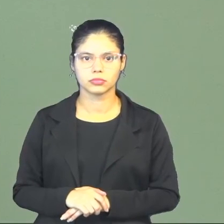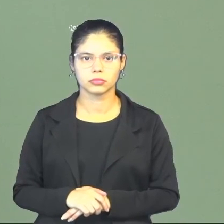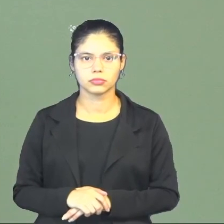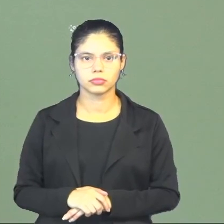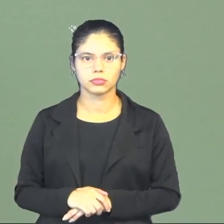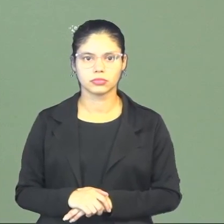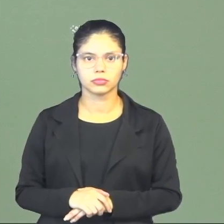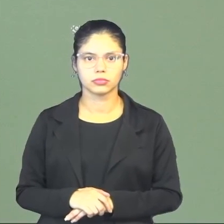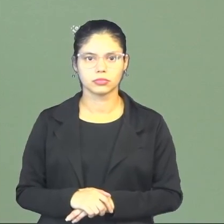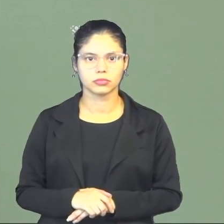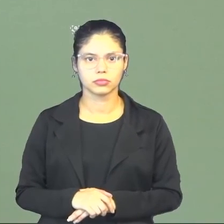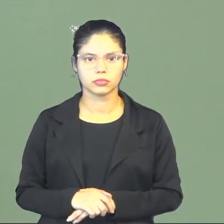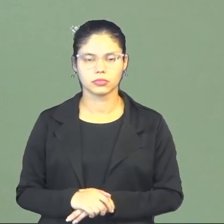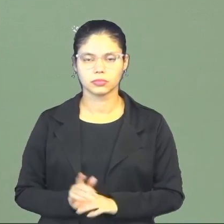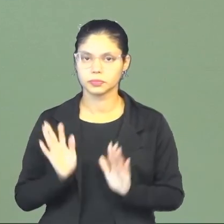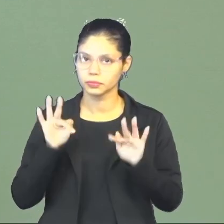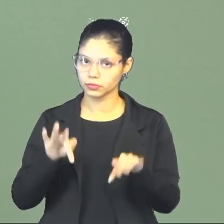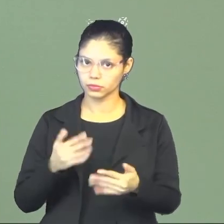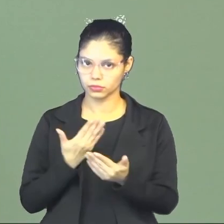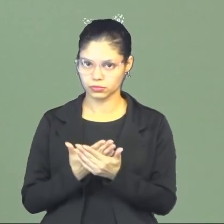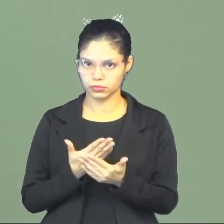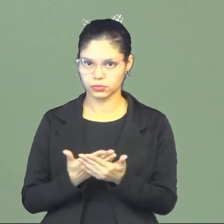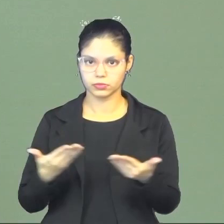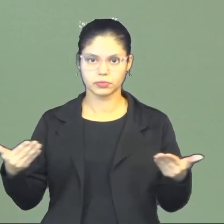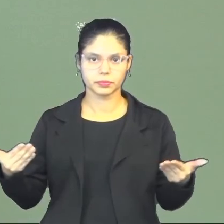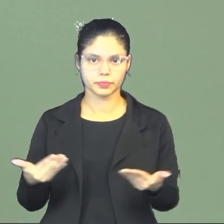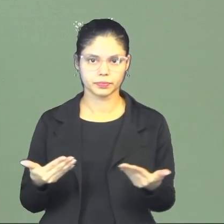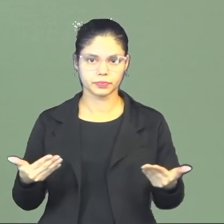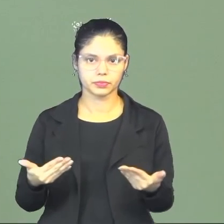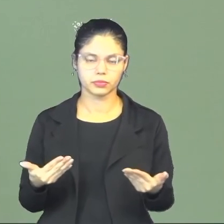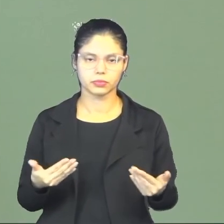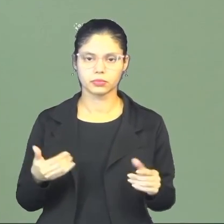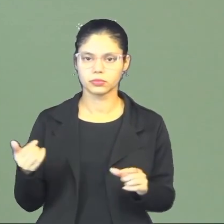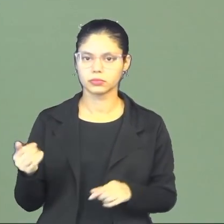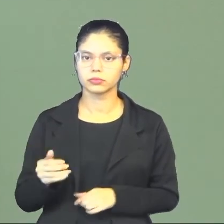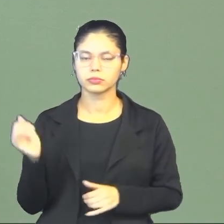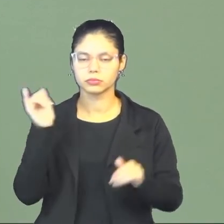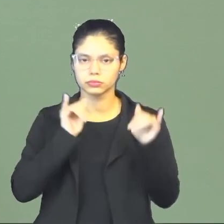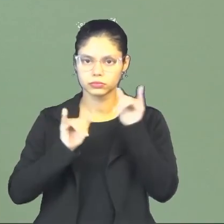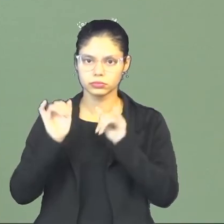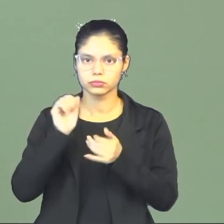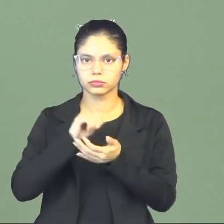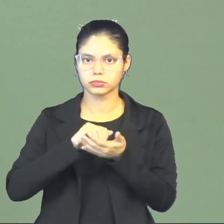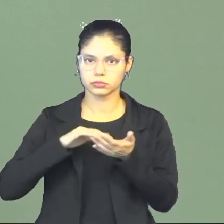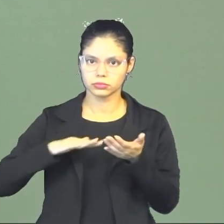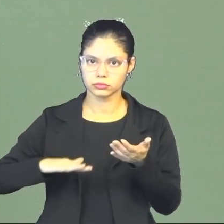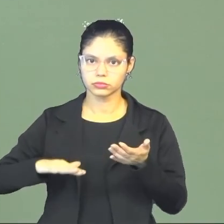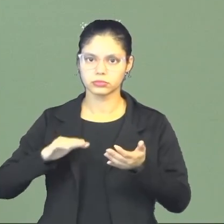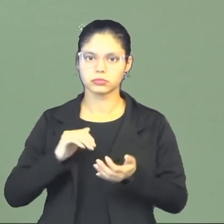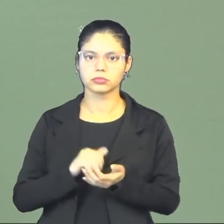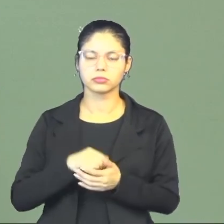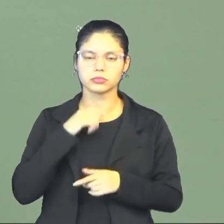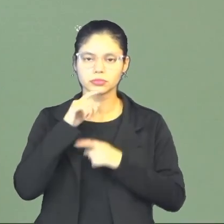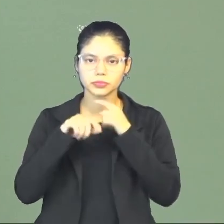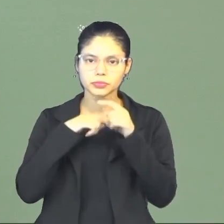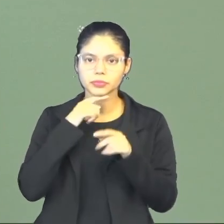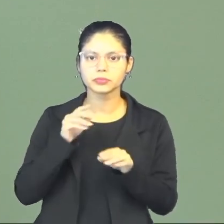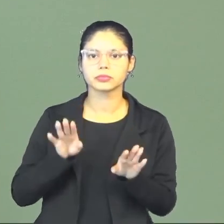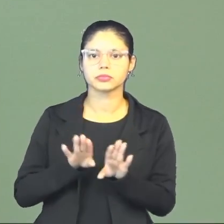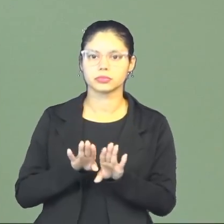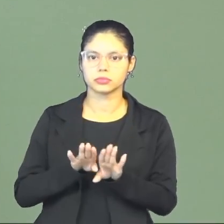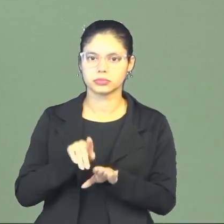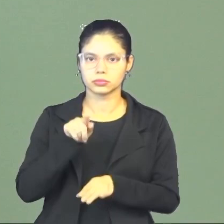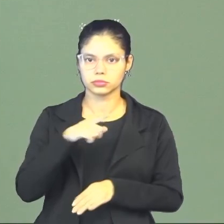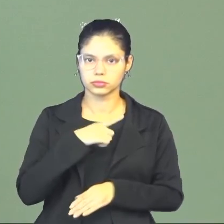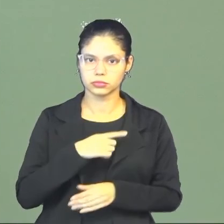É isso, nós estamos sinalizando a nossa aula de hoje. Para mais informações, atividades, dúvidas também que vocês